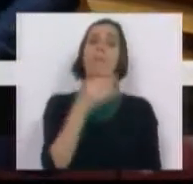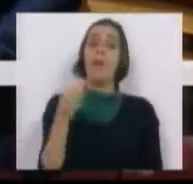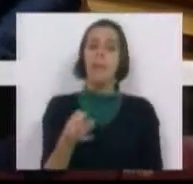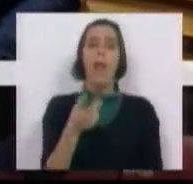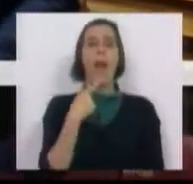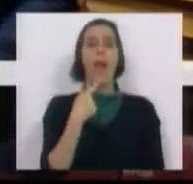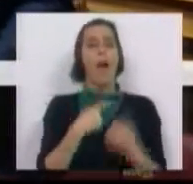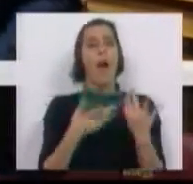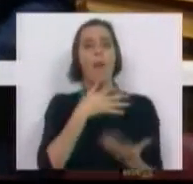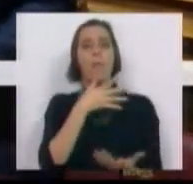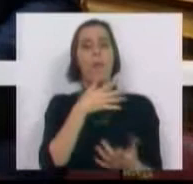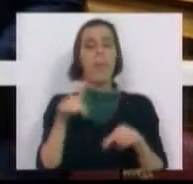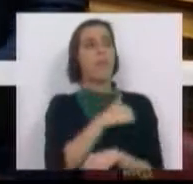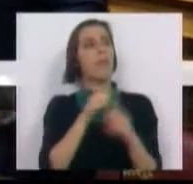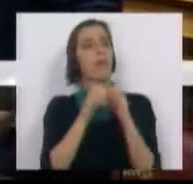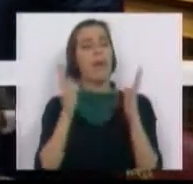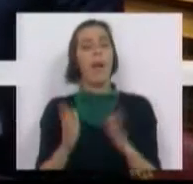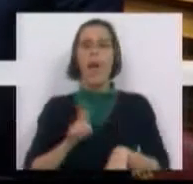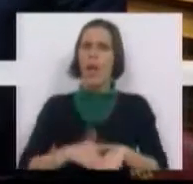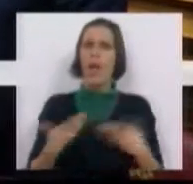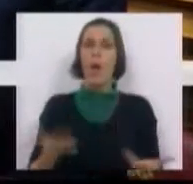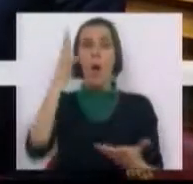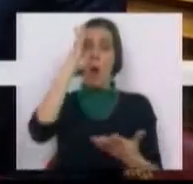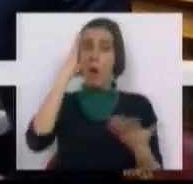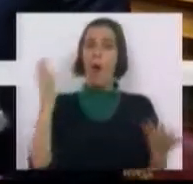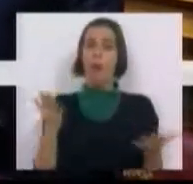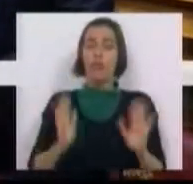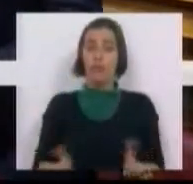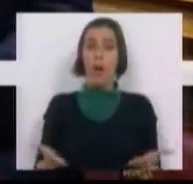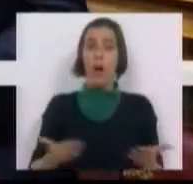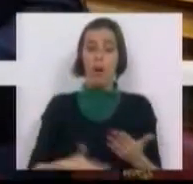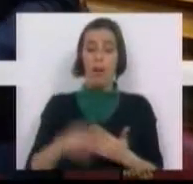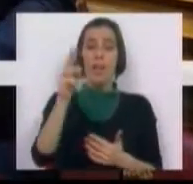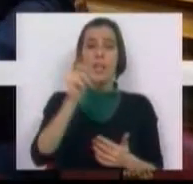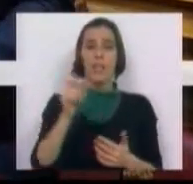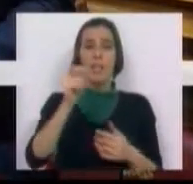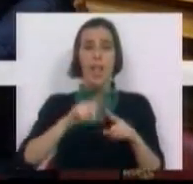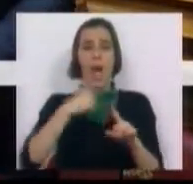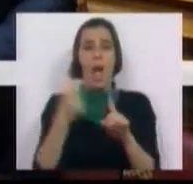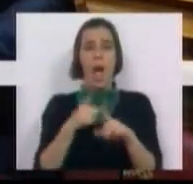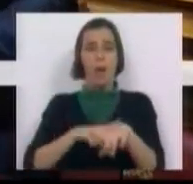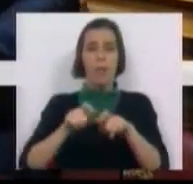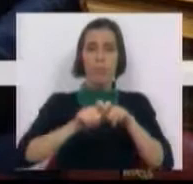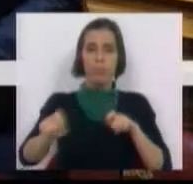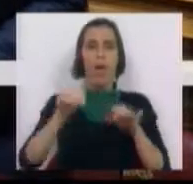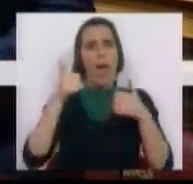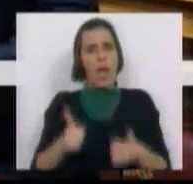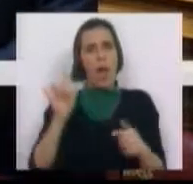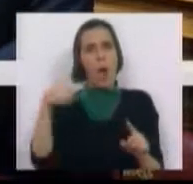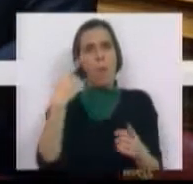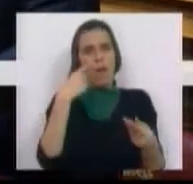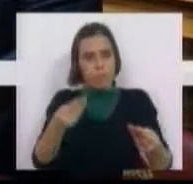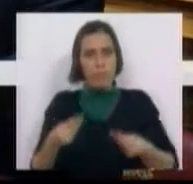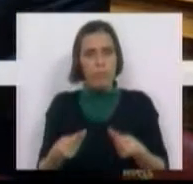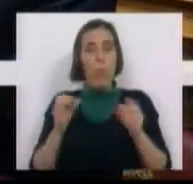tanto reclamou nesta Casa. É hora, já estamos a chegar ao terceiro ano de mandato e era bom vermos